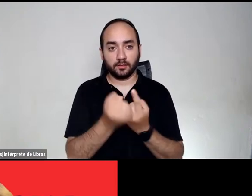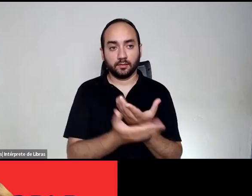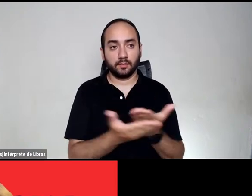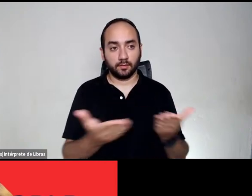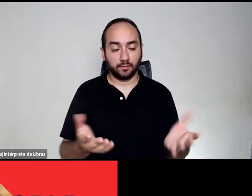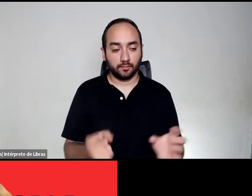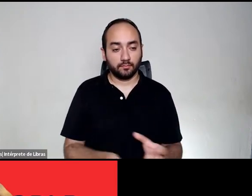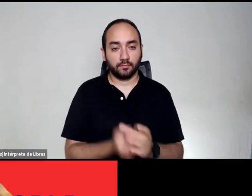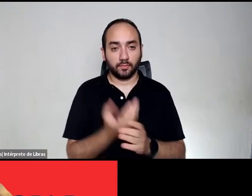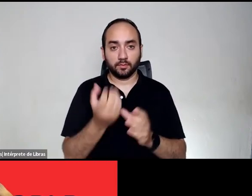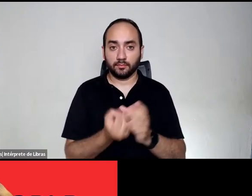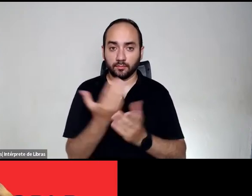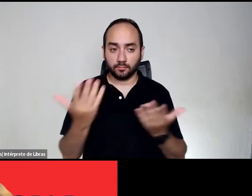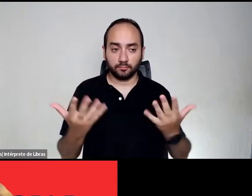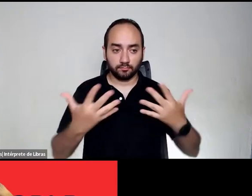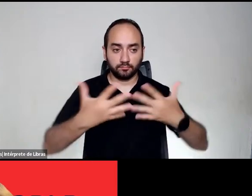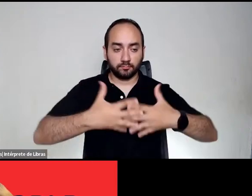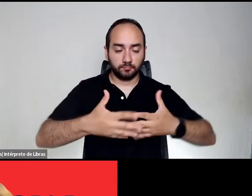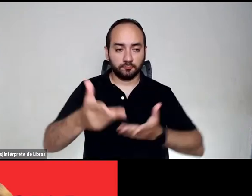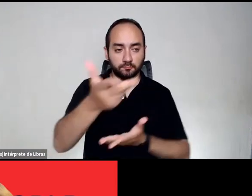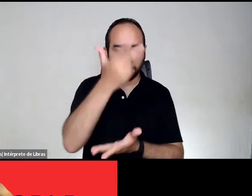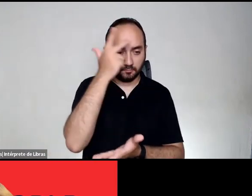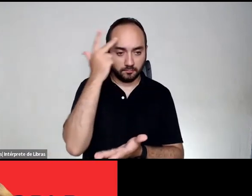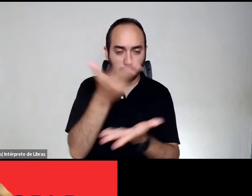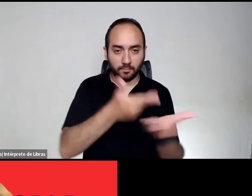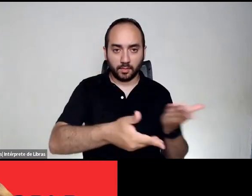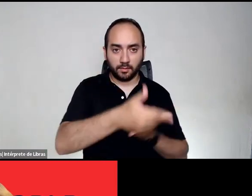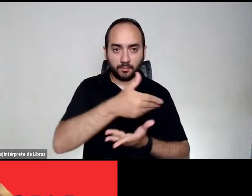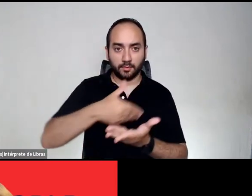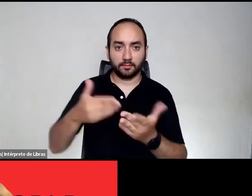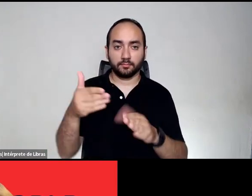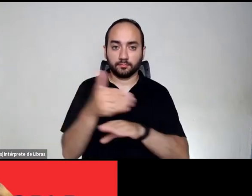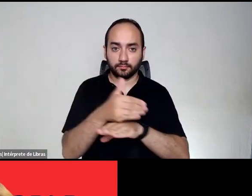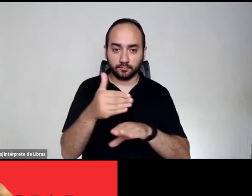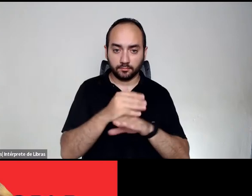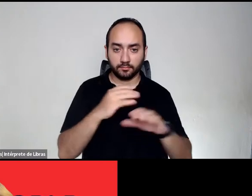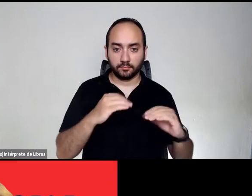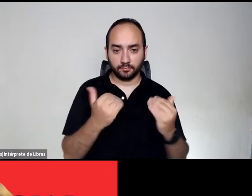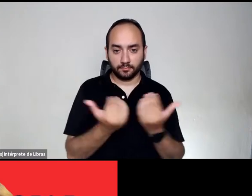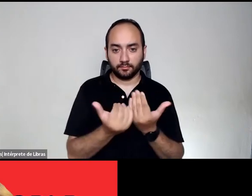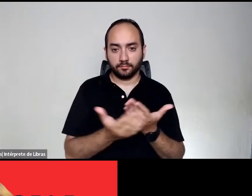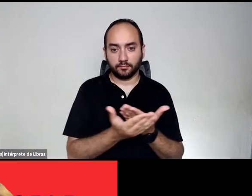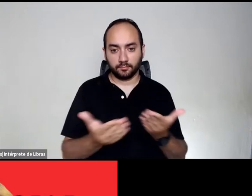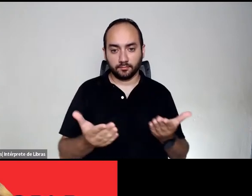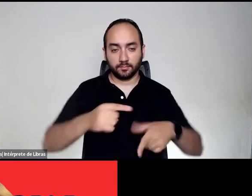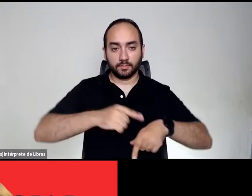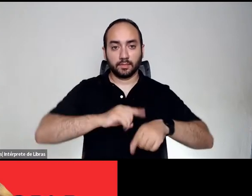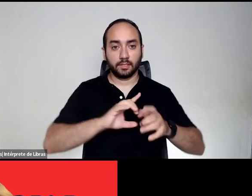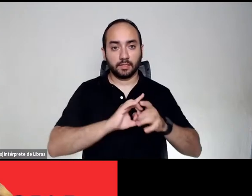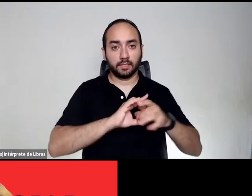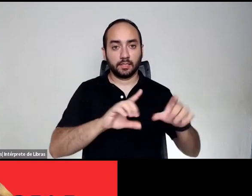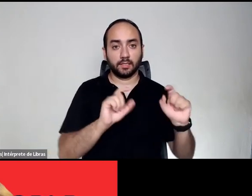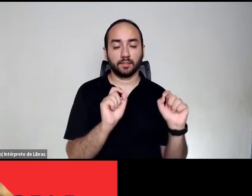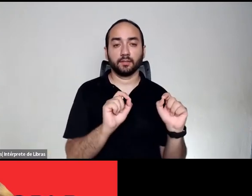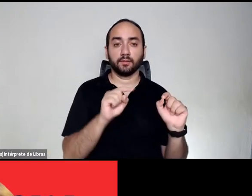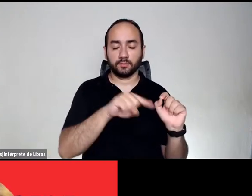integração, emancipação dos indivíduos e o desenvolvimento de comunidades para que o tempo livre seja